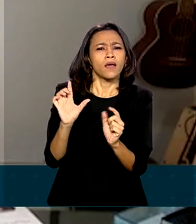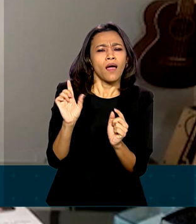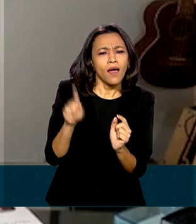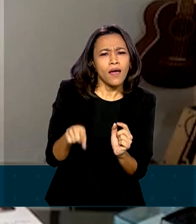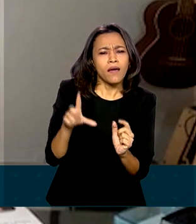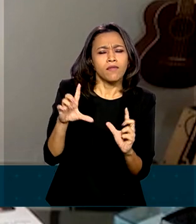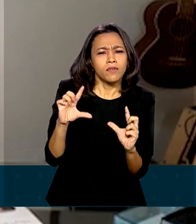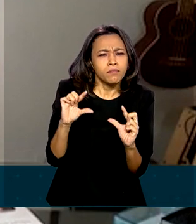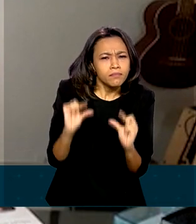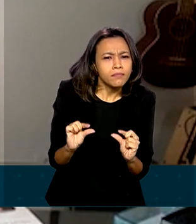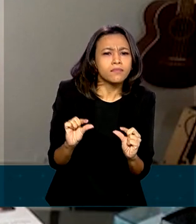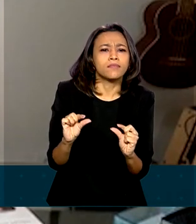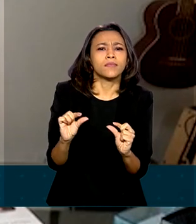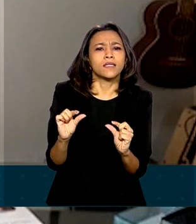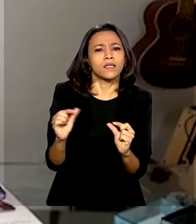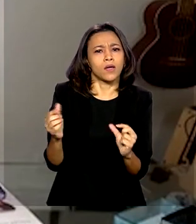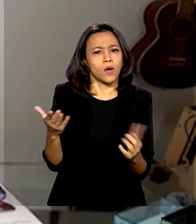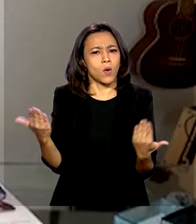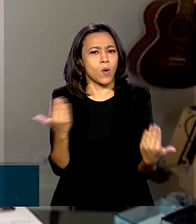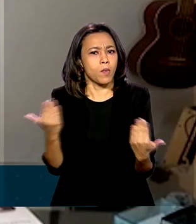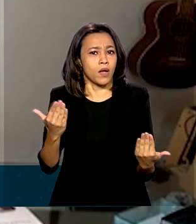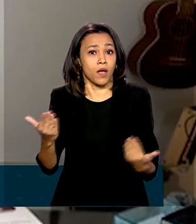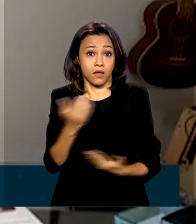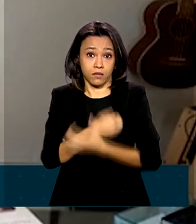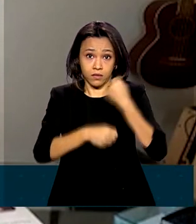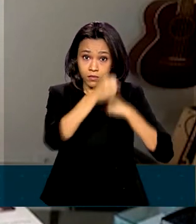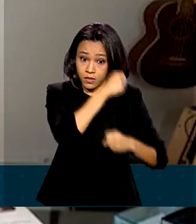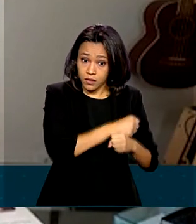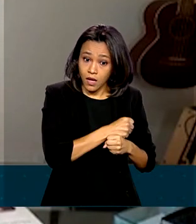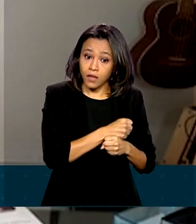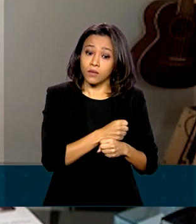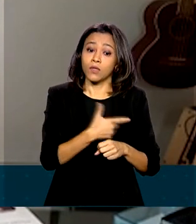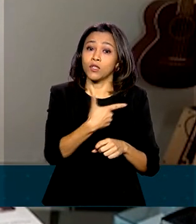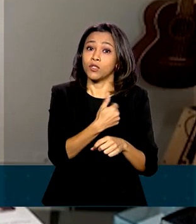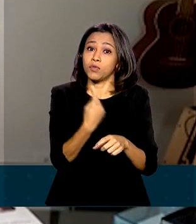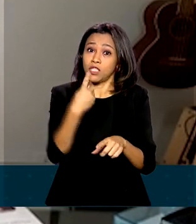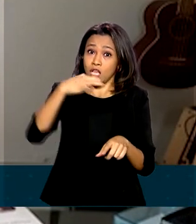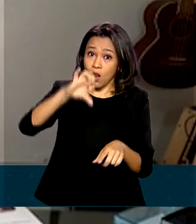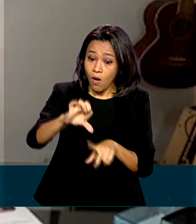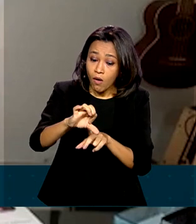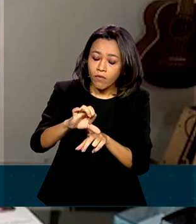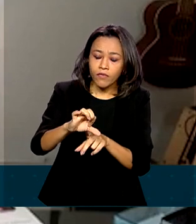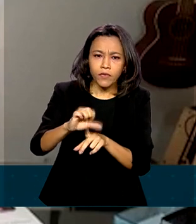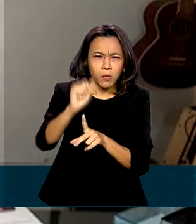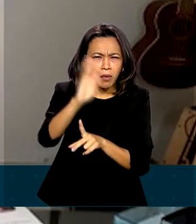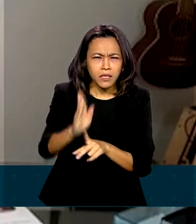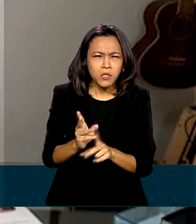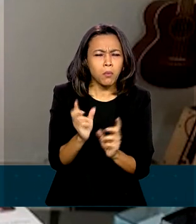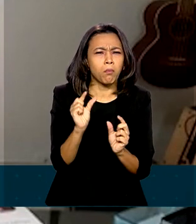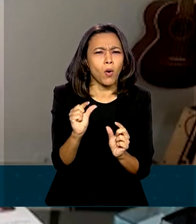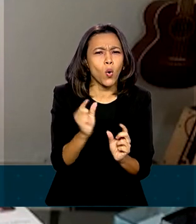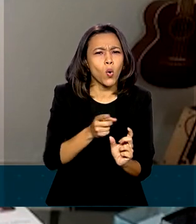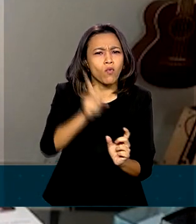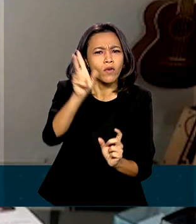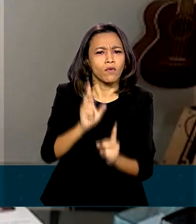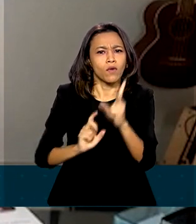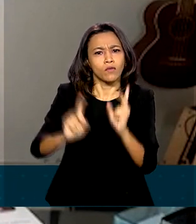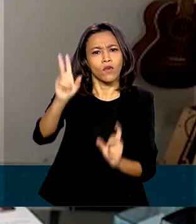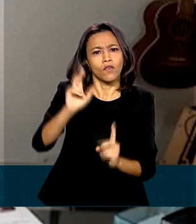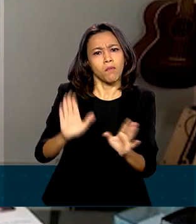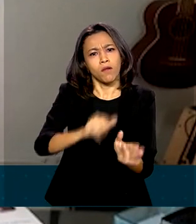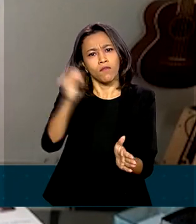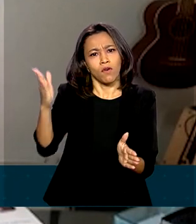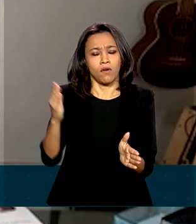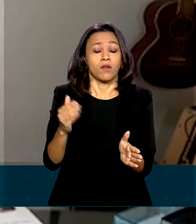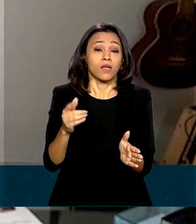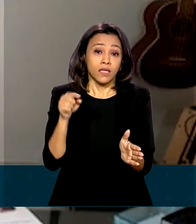exportações do ano anterior. A safra 2019 é uma safra que o Brasil realmente exportou pouco suco. Então, esse aumento, em